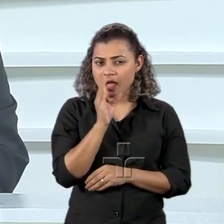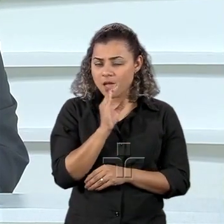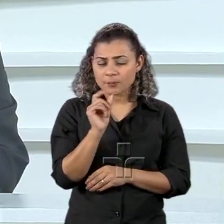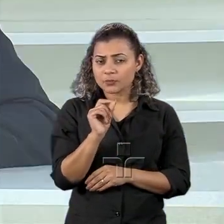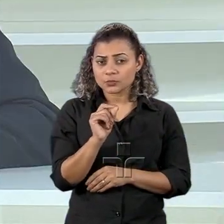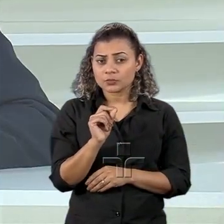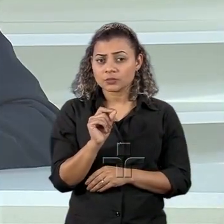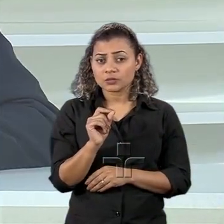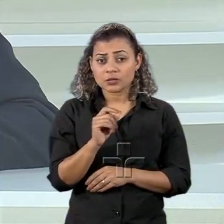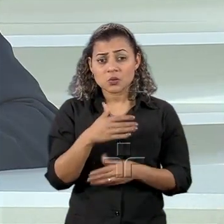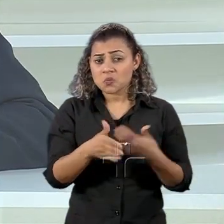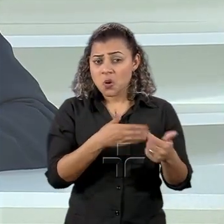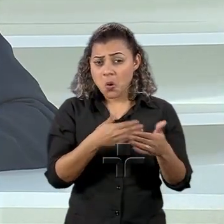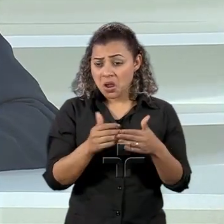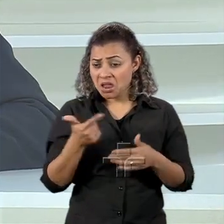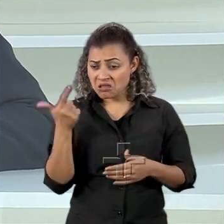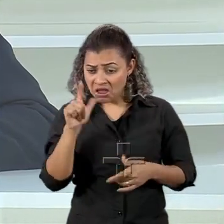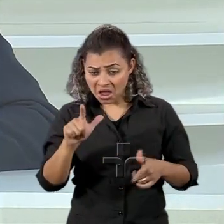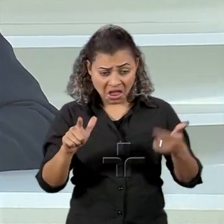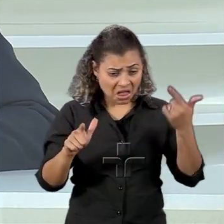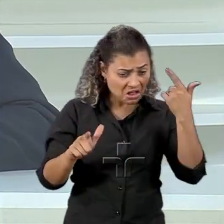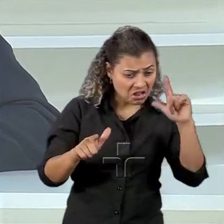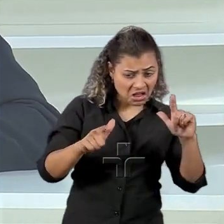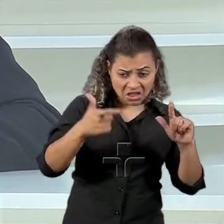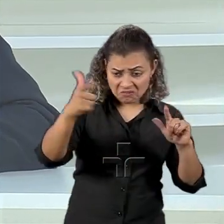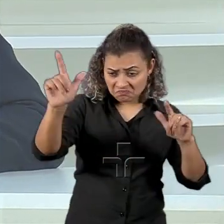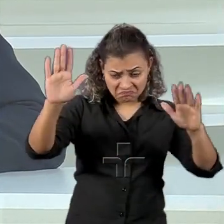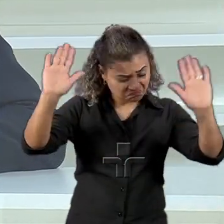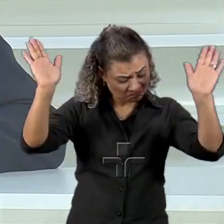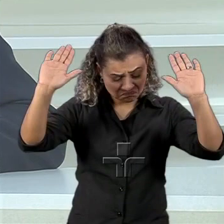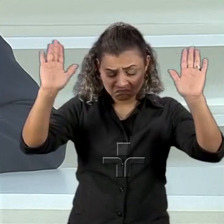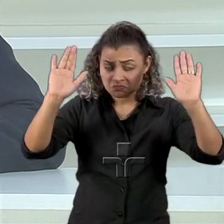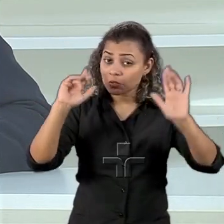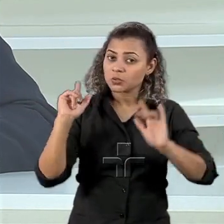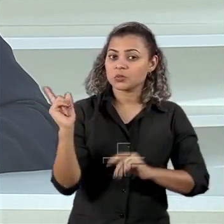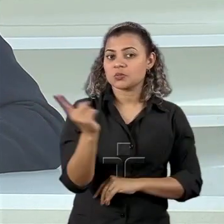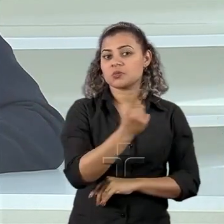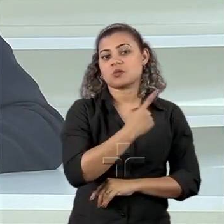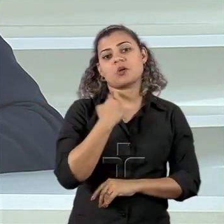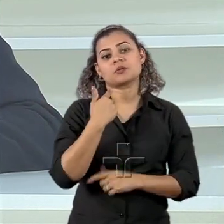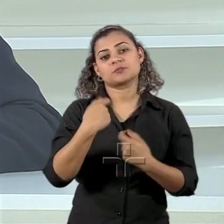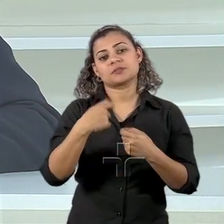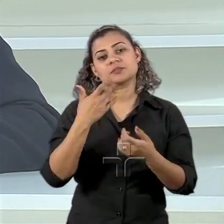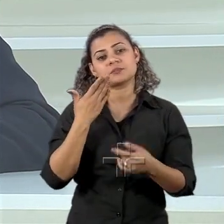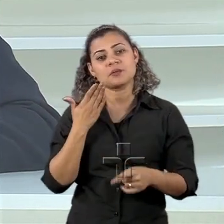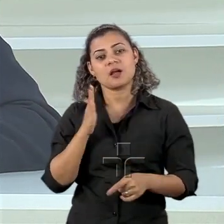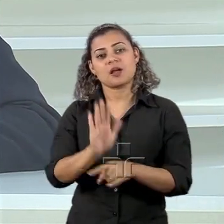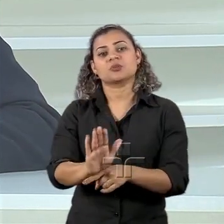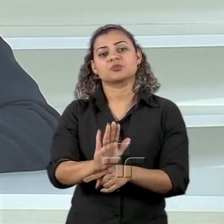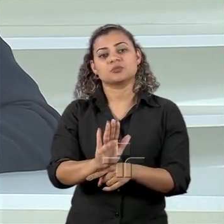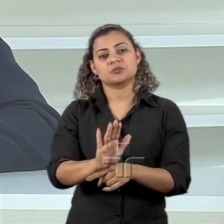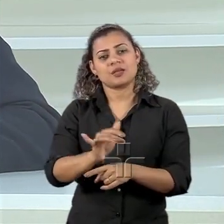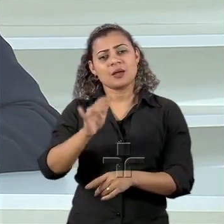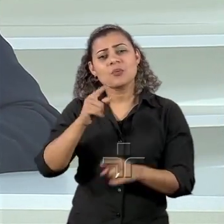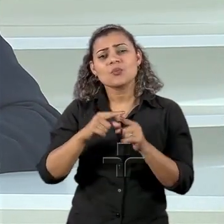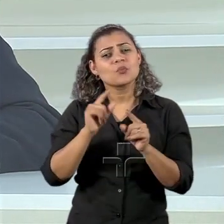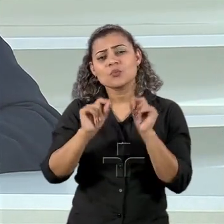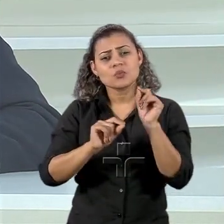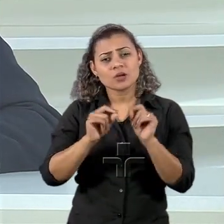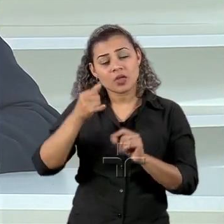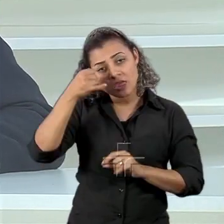quem quer que ganhe todos nós temos que contribuir para evitar a